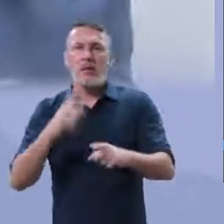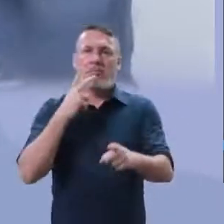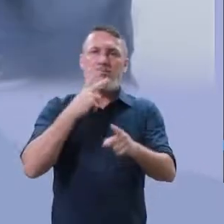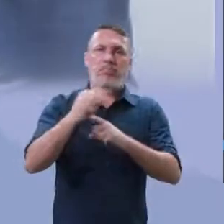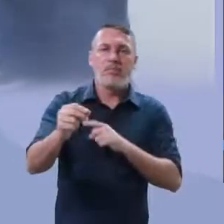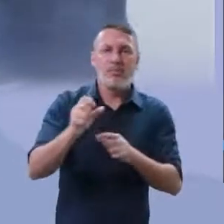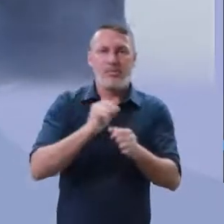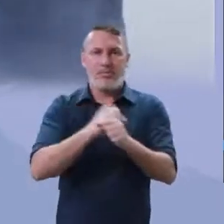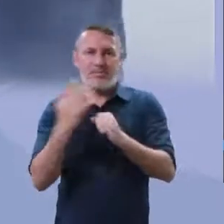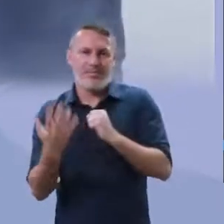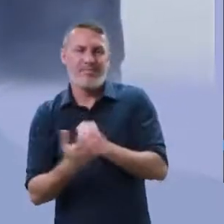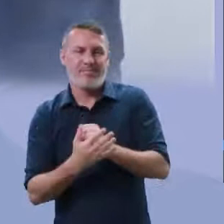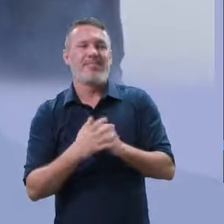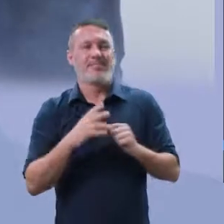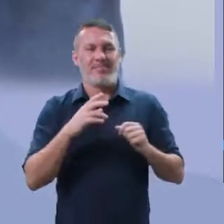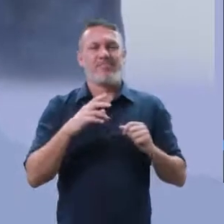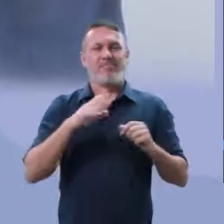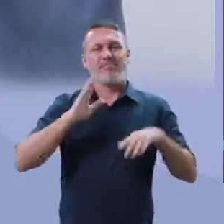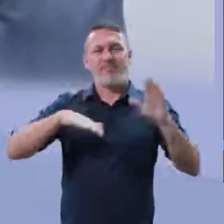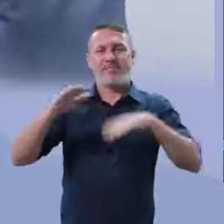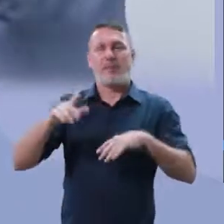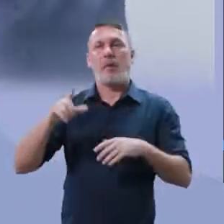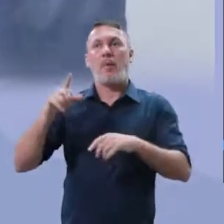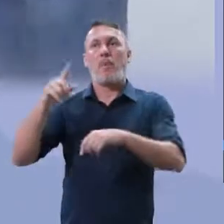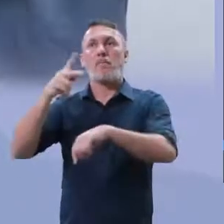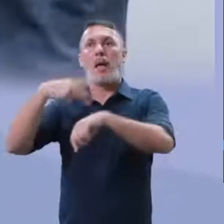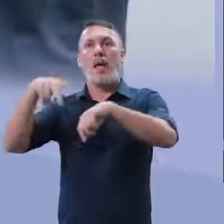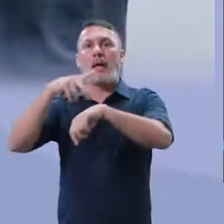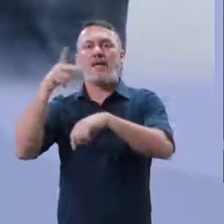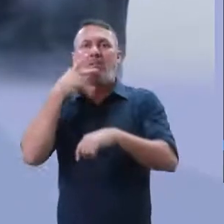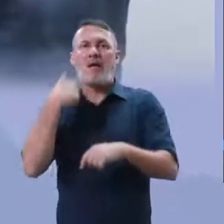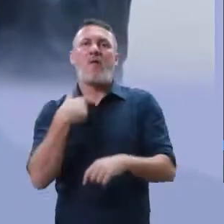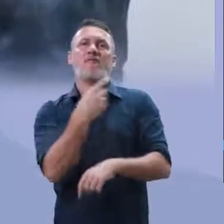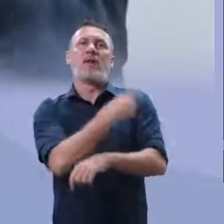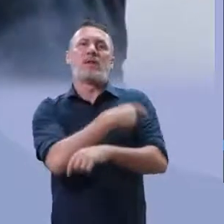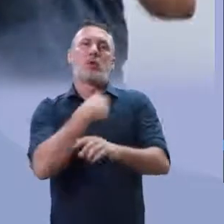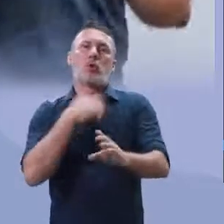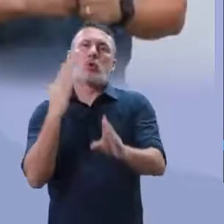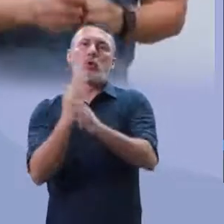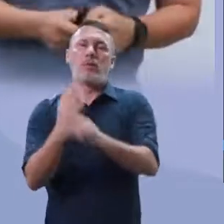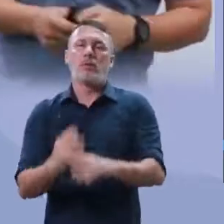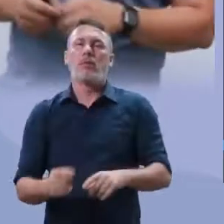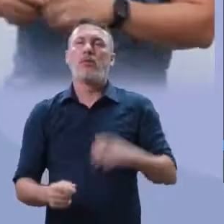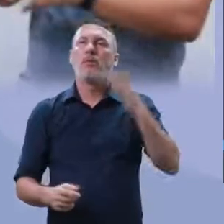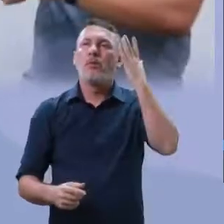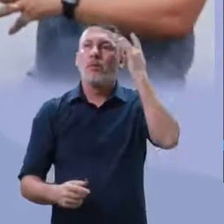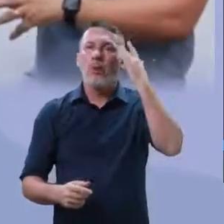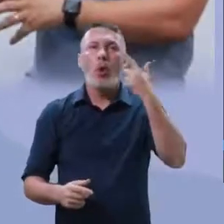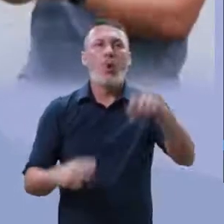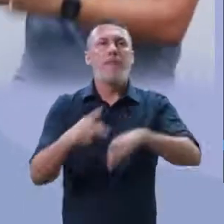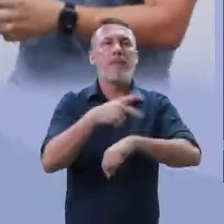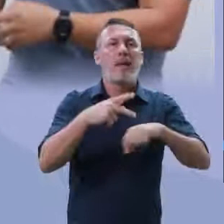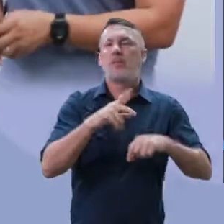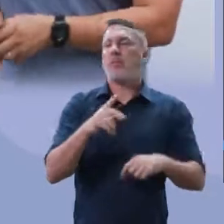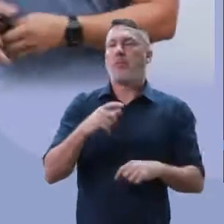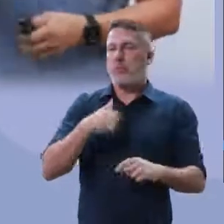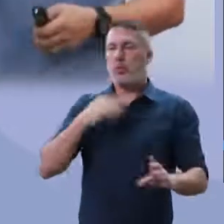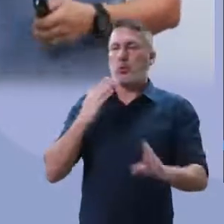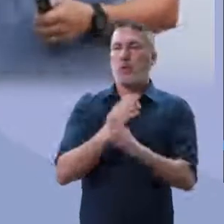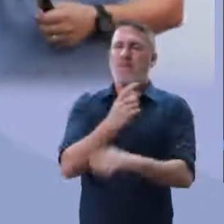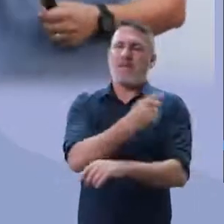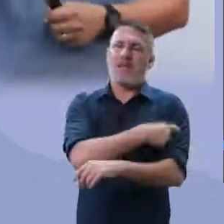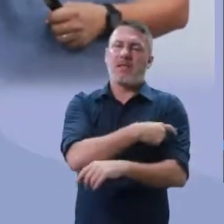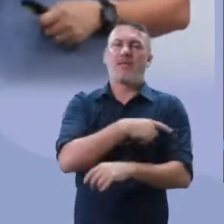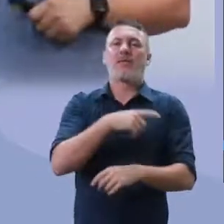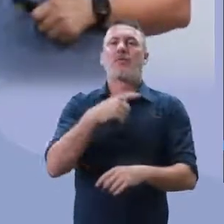País X divulgou que tem, não sei quantas, descobriu ali uma possível vacina. Aí, veio um outro país mais forte que o